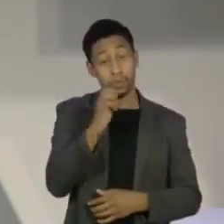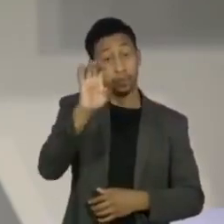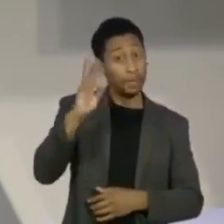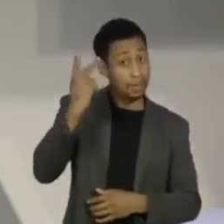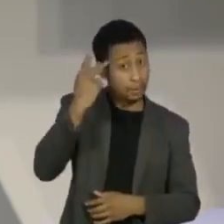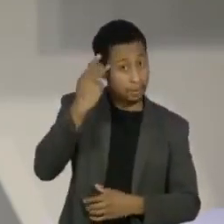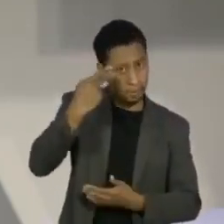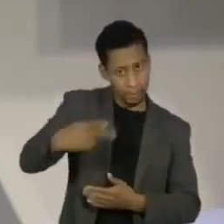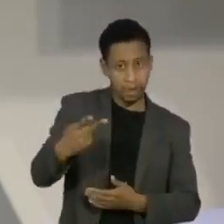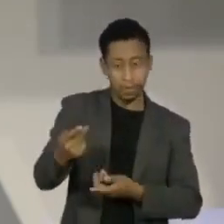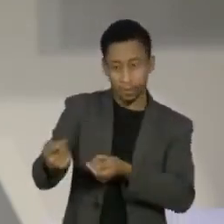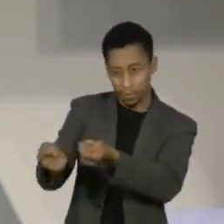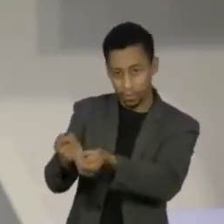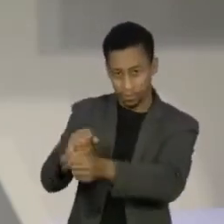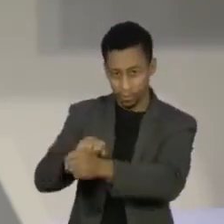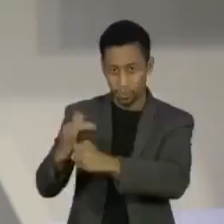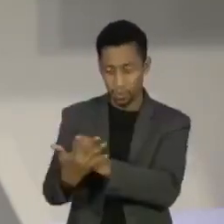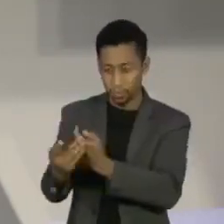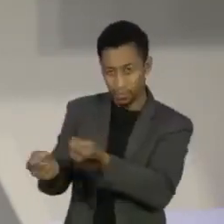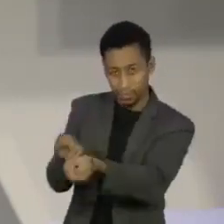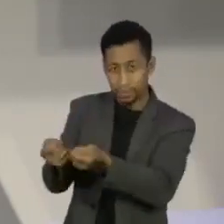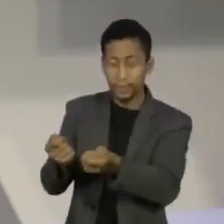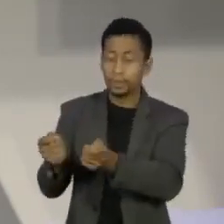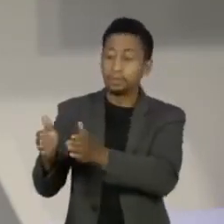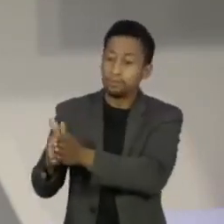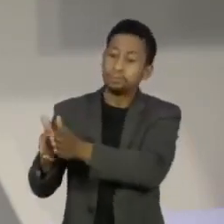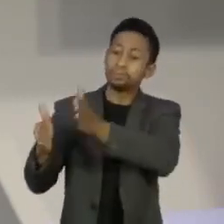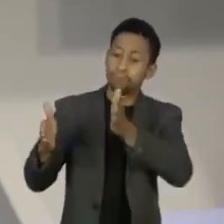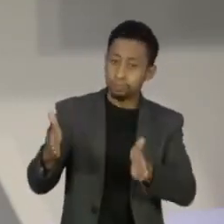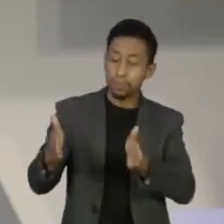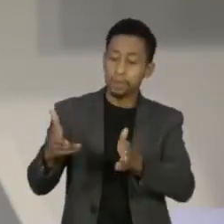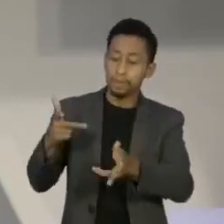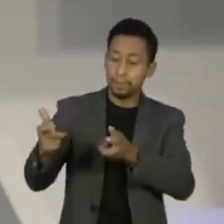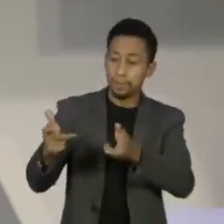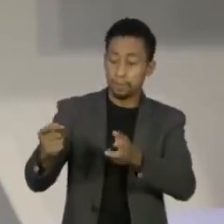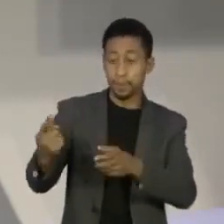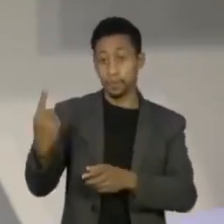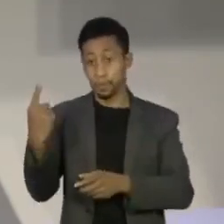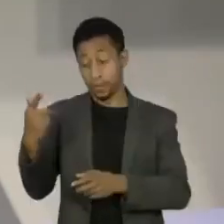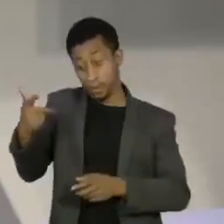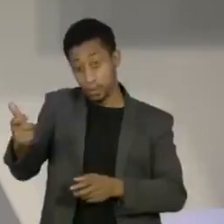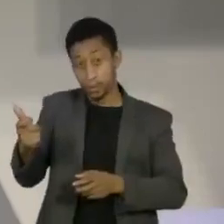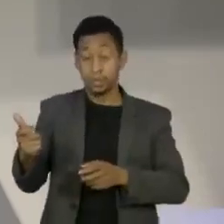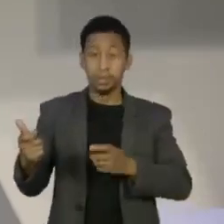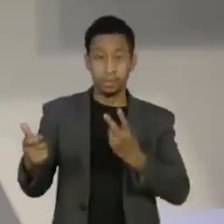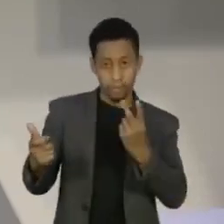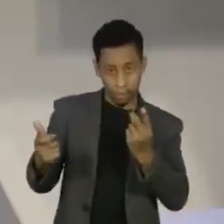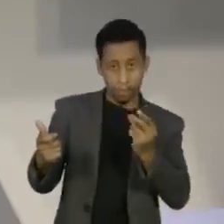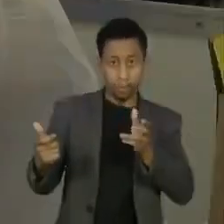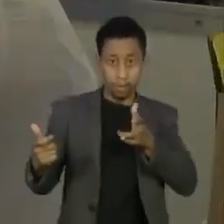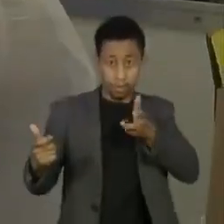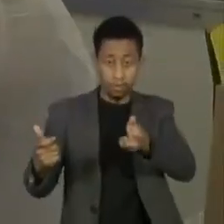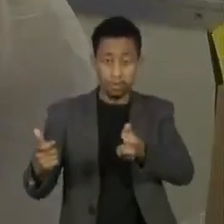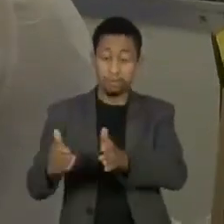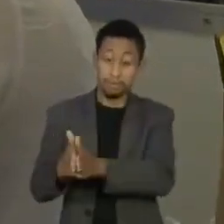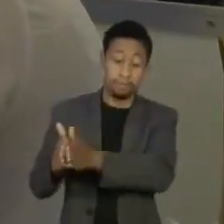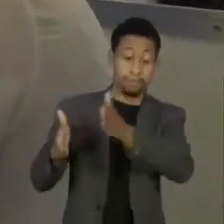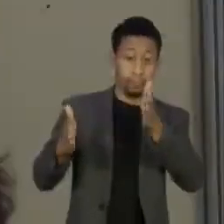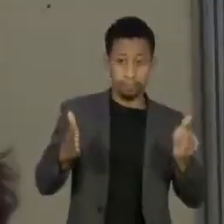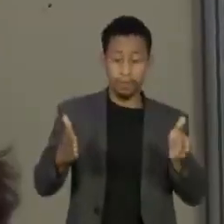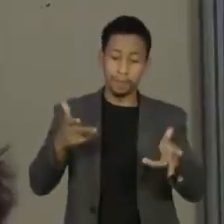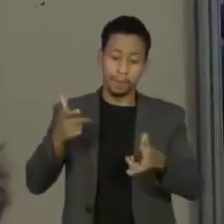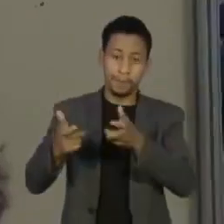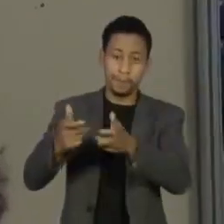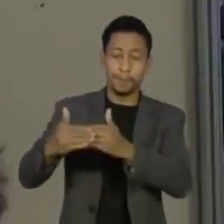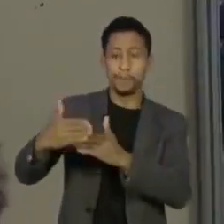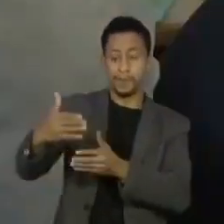Contingenciamento estuda ampliar o intervalo de aplicação entre as doses, para que mais pessoas tomem a vacina. No estado